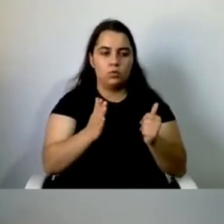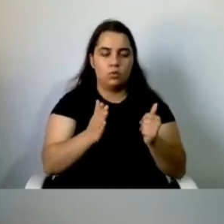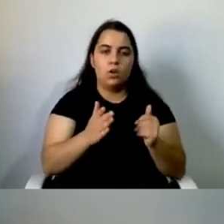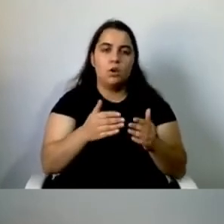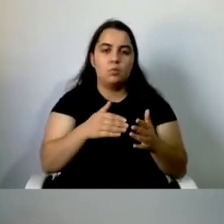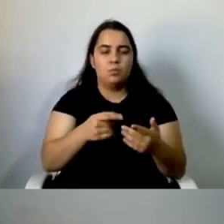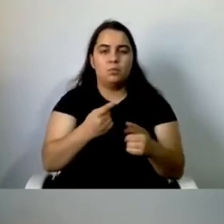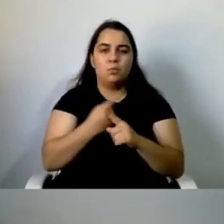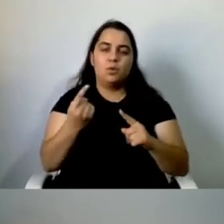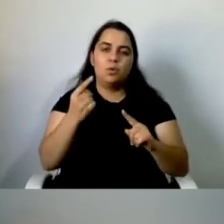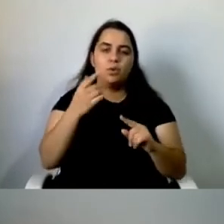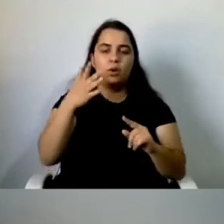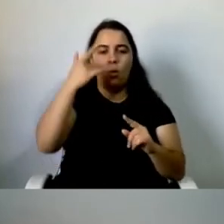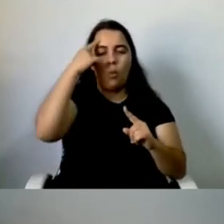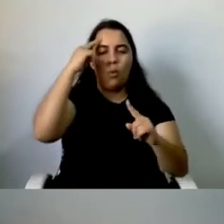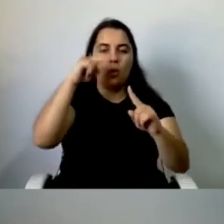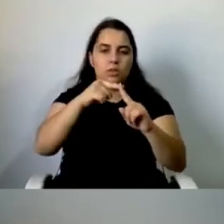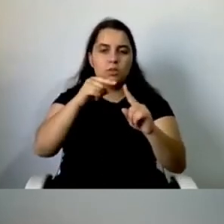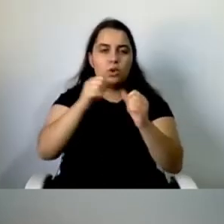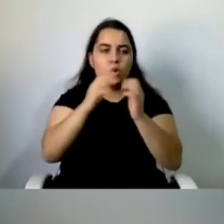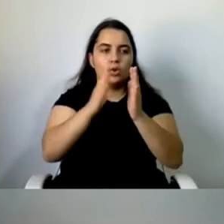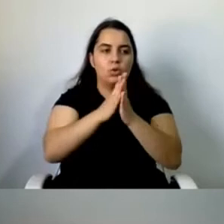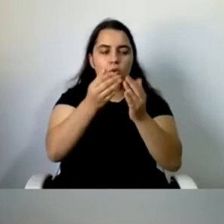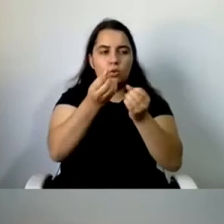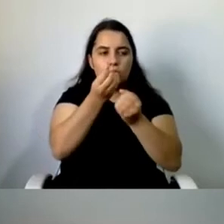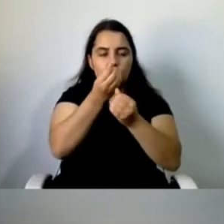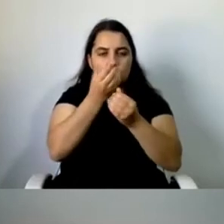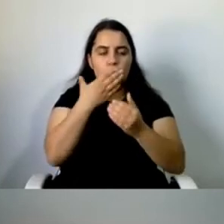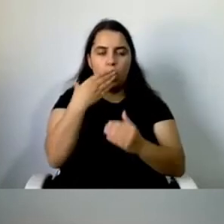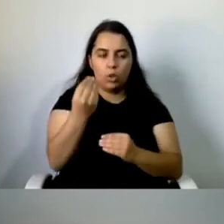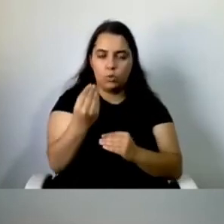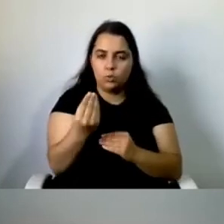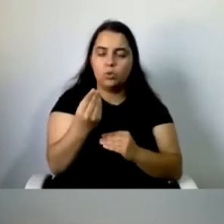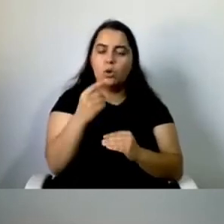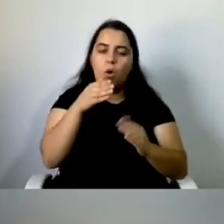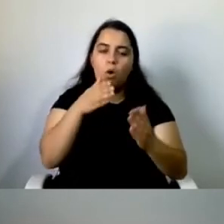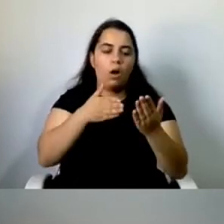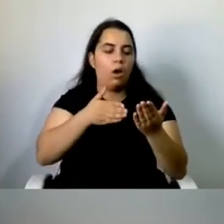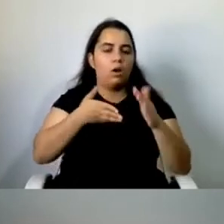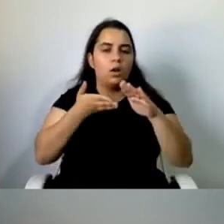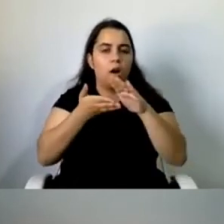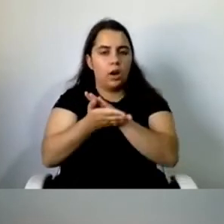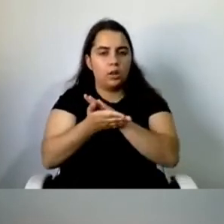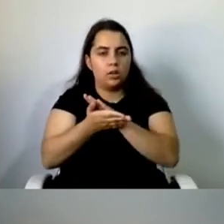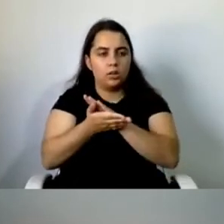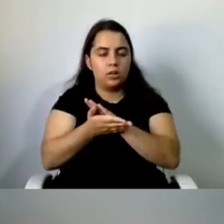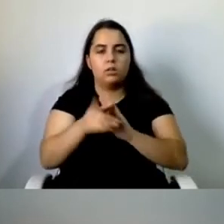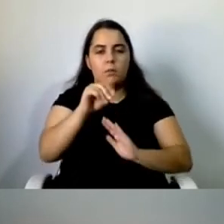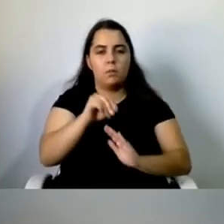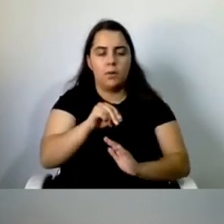obrigatório, mas consiga também seguir